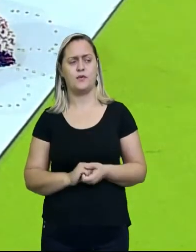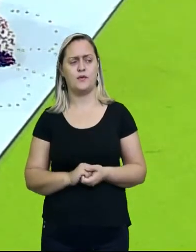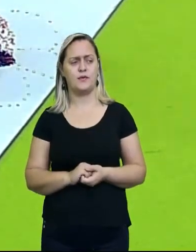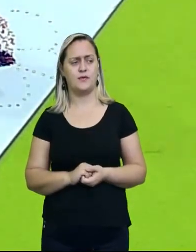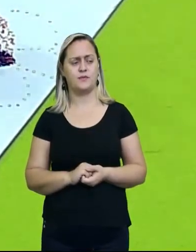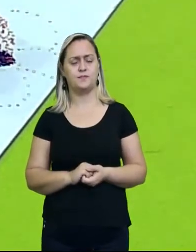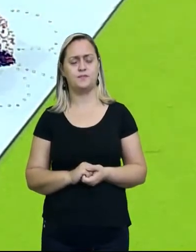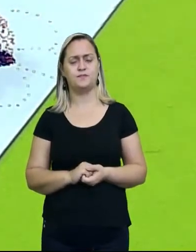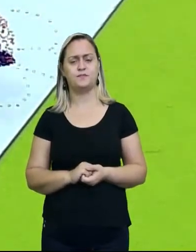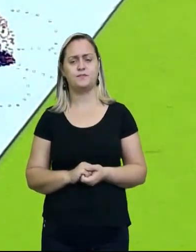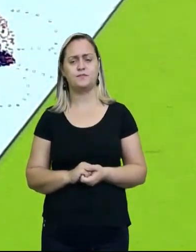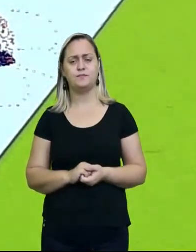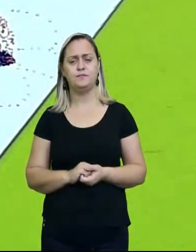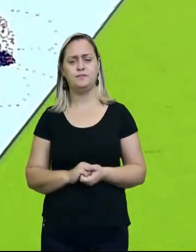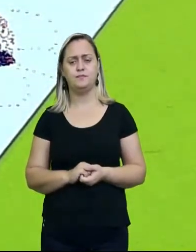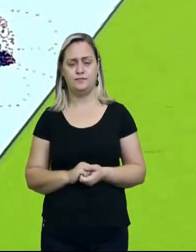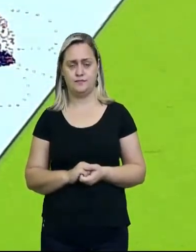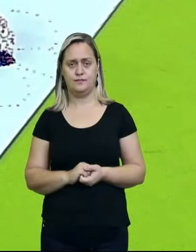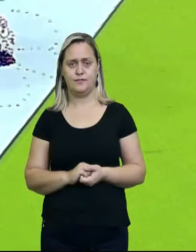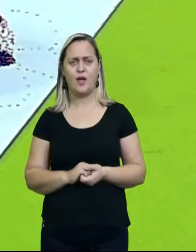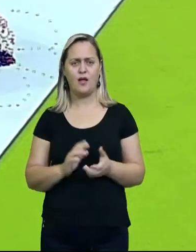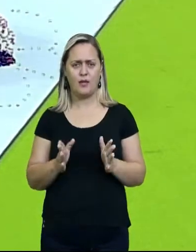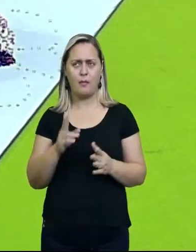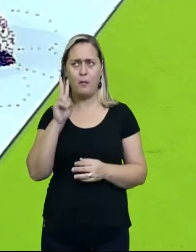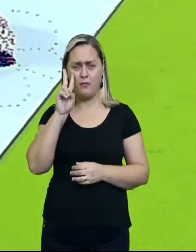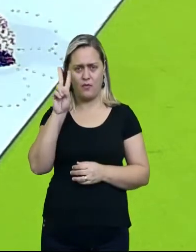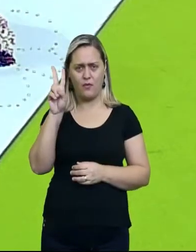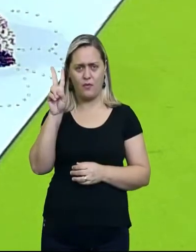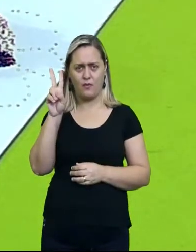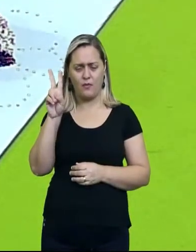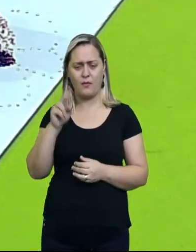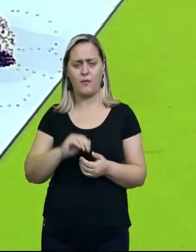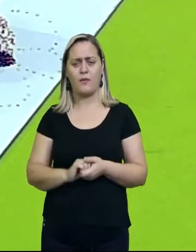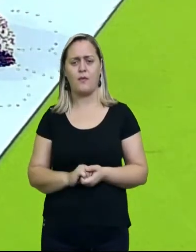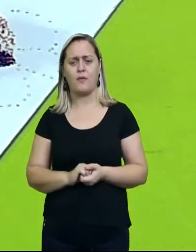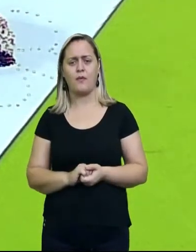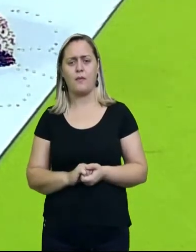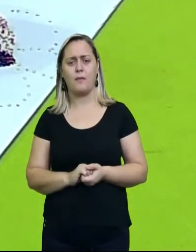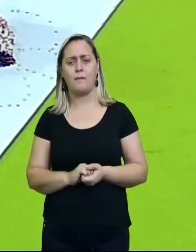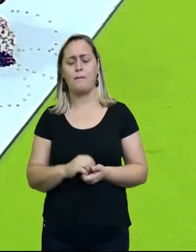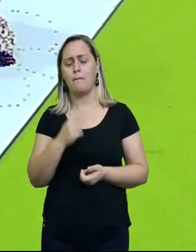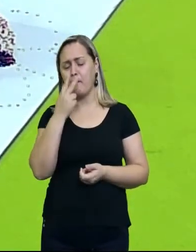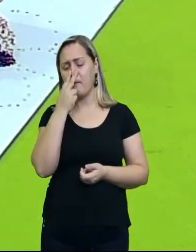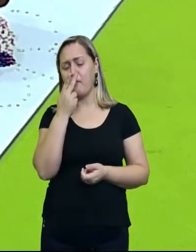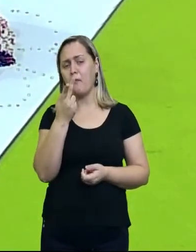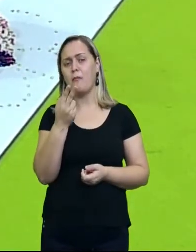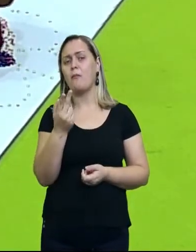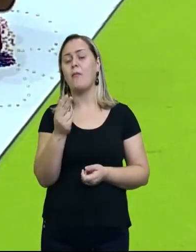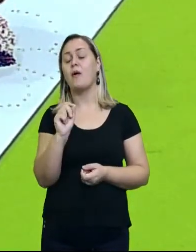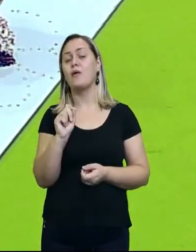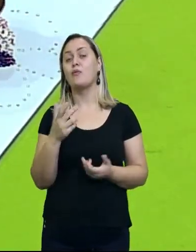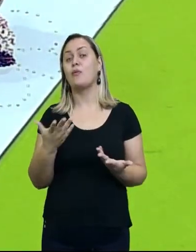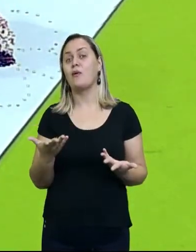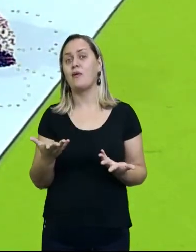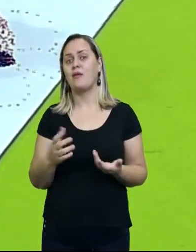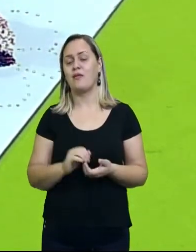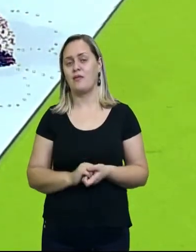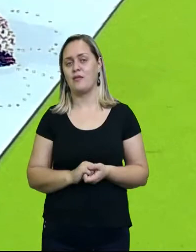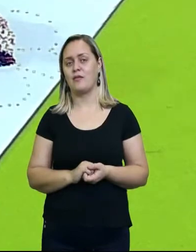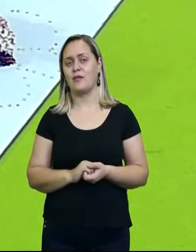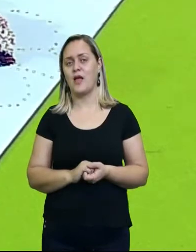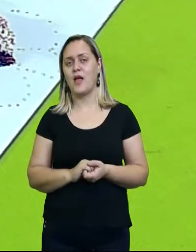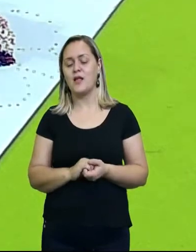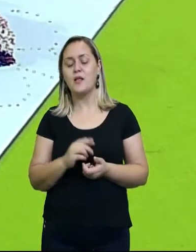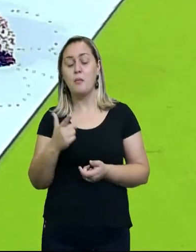Aí você vai ver que já vai dando forma, e já vai se caracterizando uma figura.